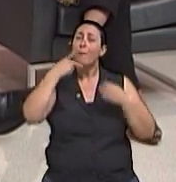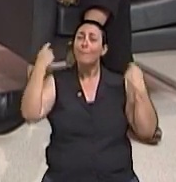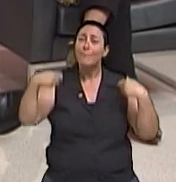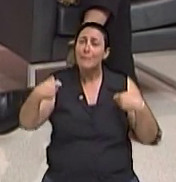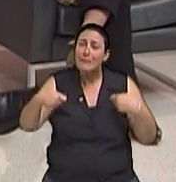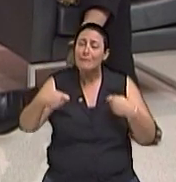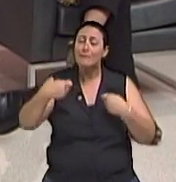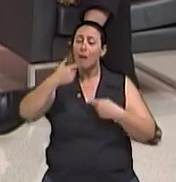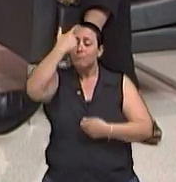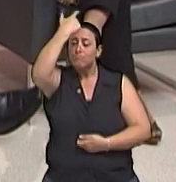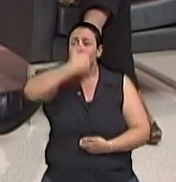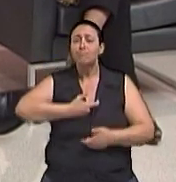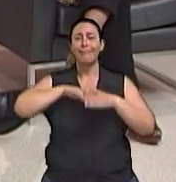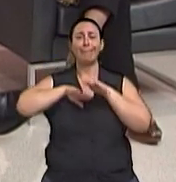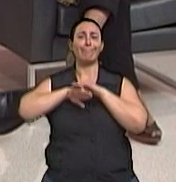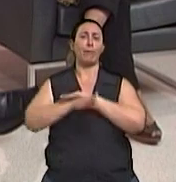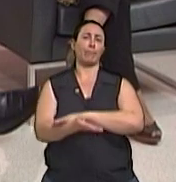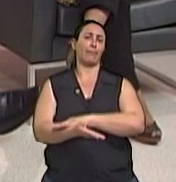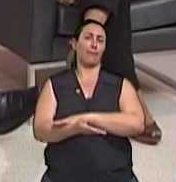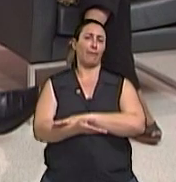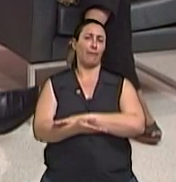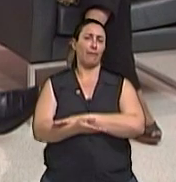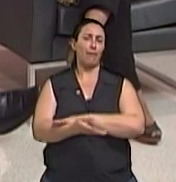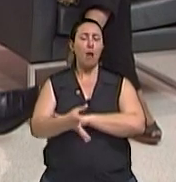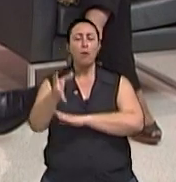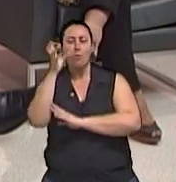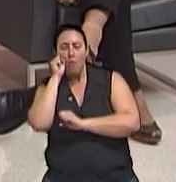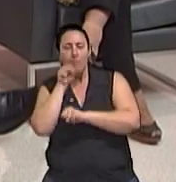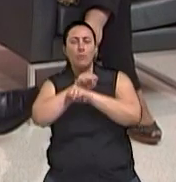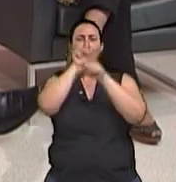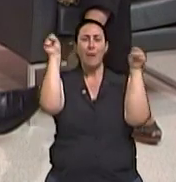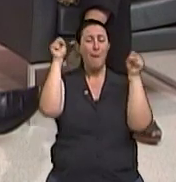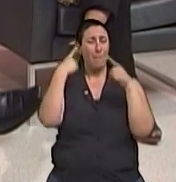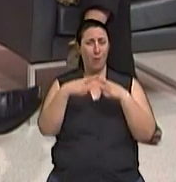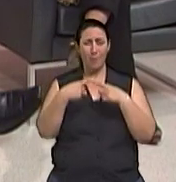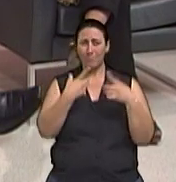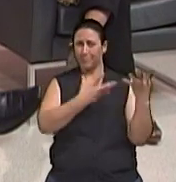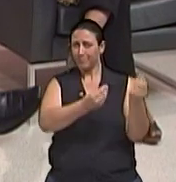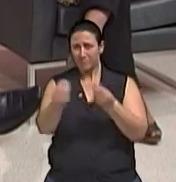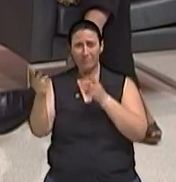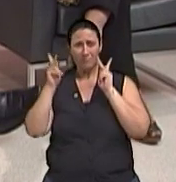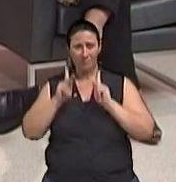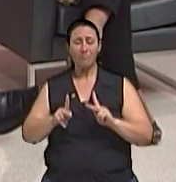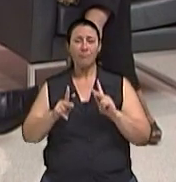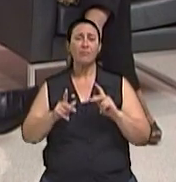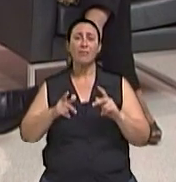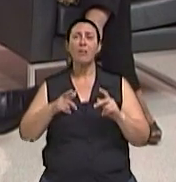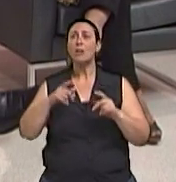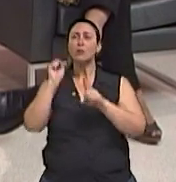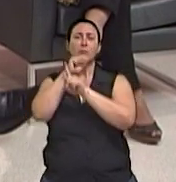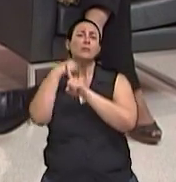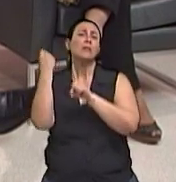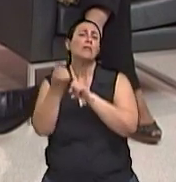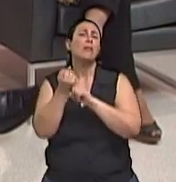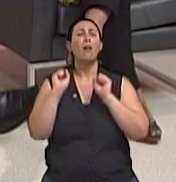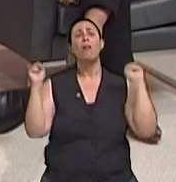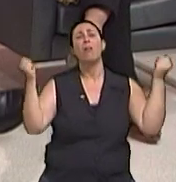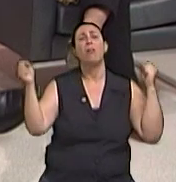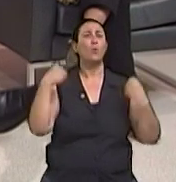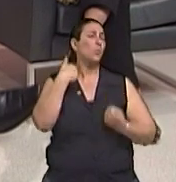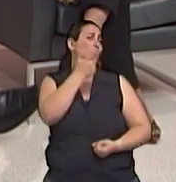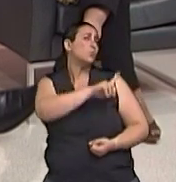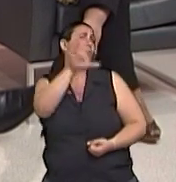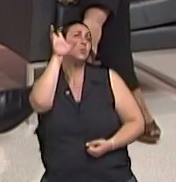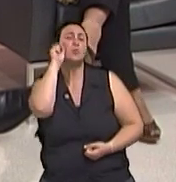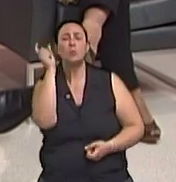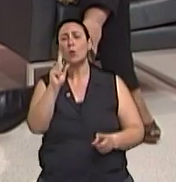organismo. Porque tem muitos apelos, se a gente vai pelos apelos que a sociedade nos oferece, a